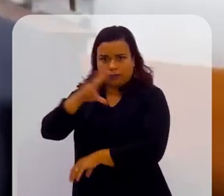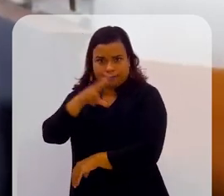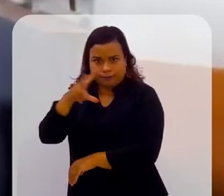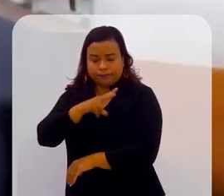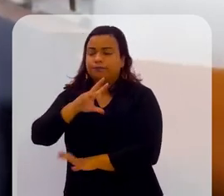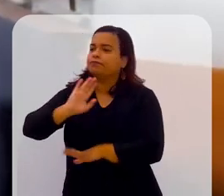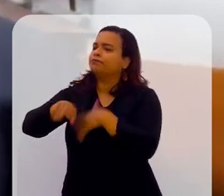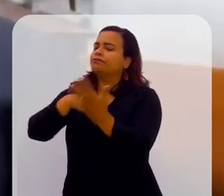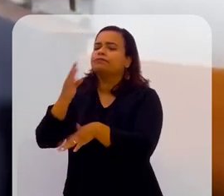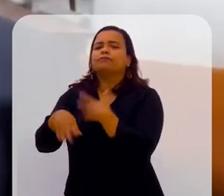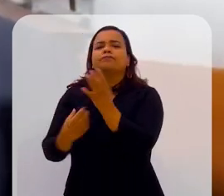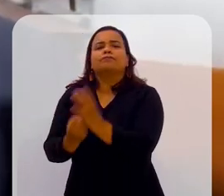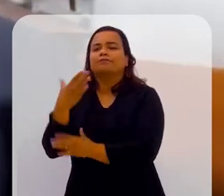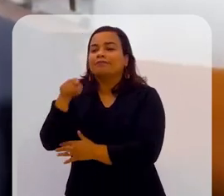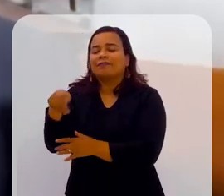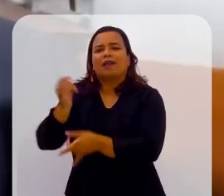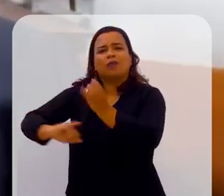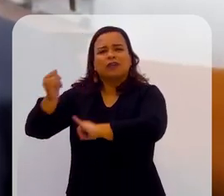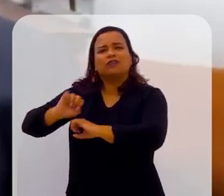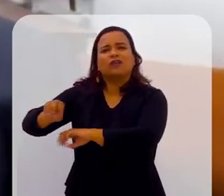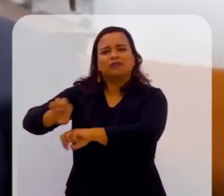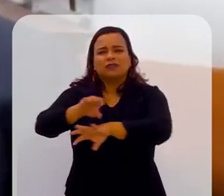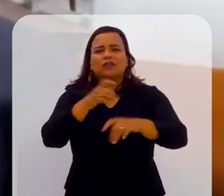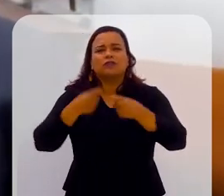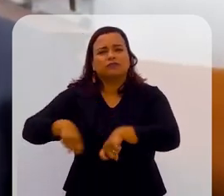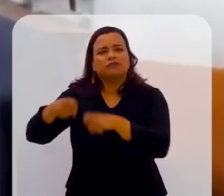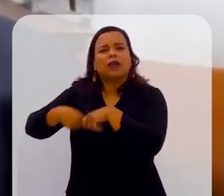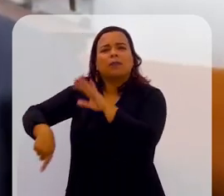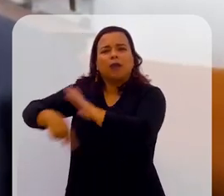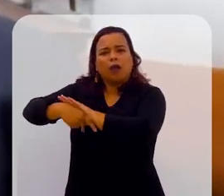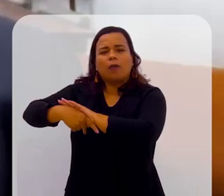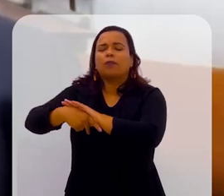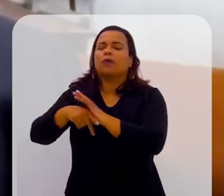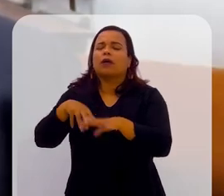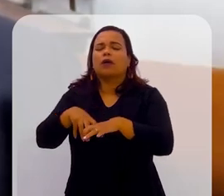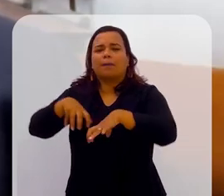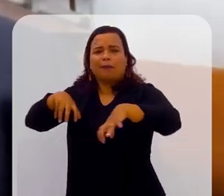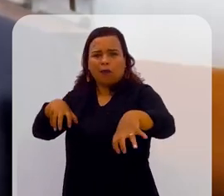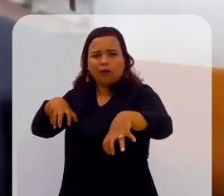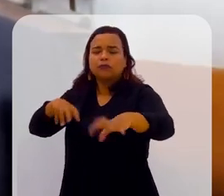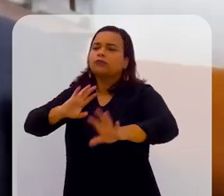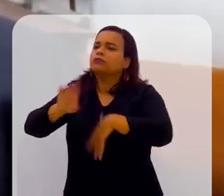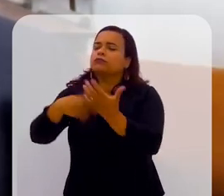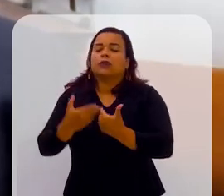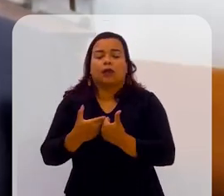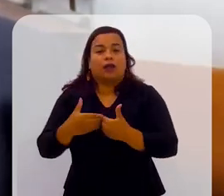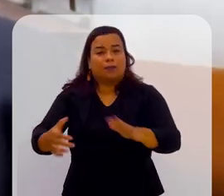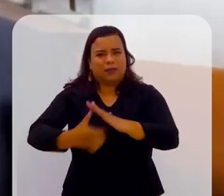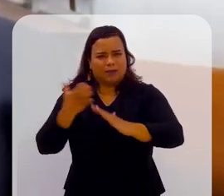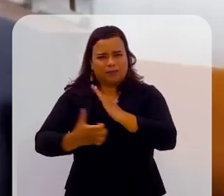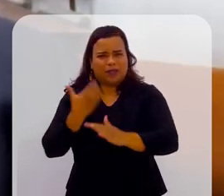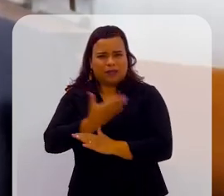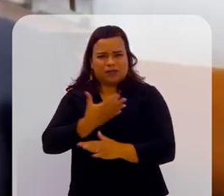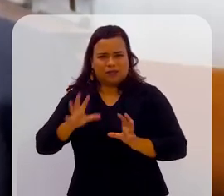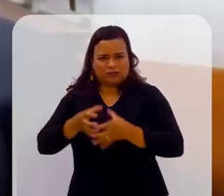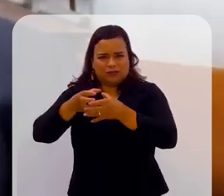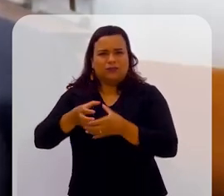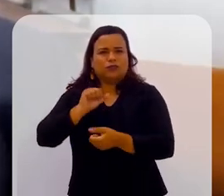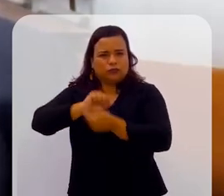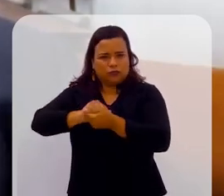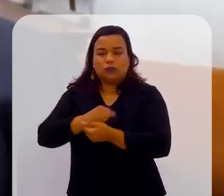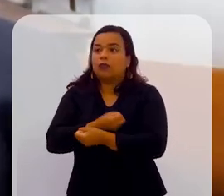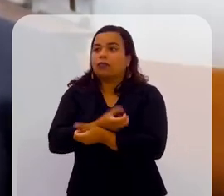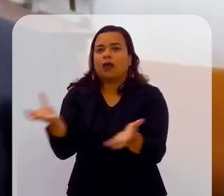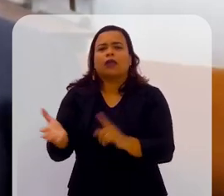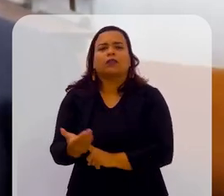cheguei nesse laboratório de ensino de automação remota e dali eu abri uma empresa com os colegas para oferecer